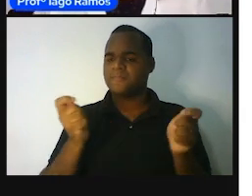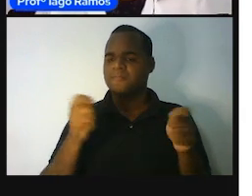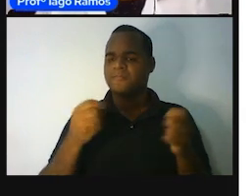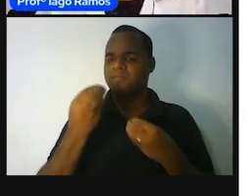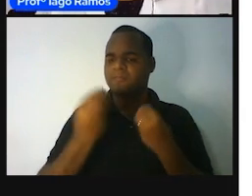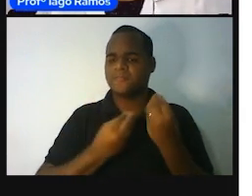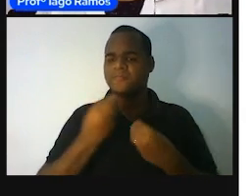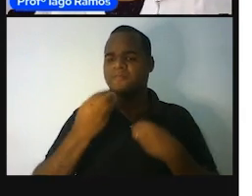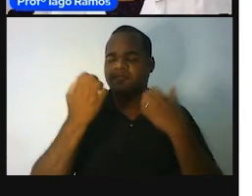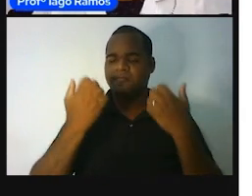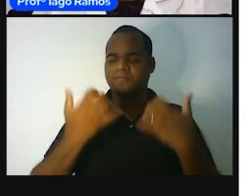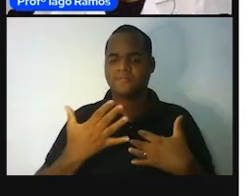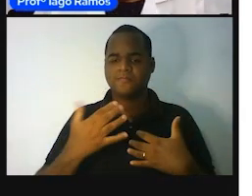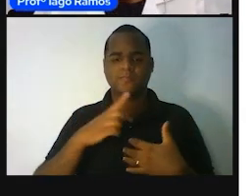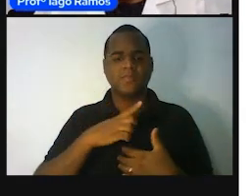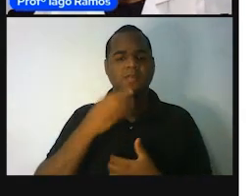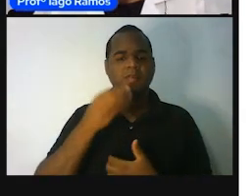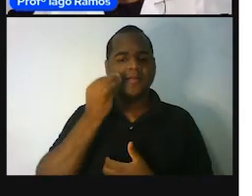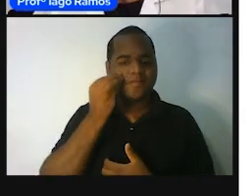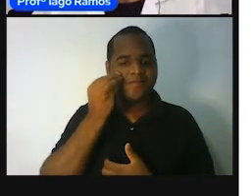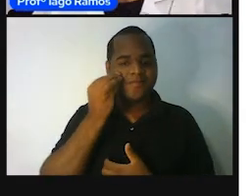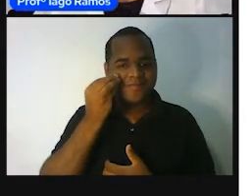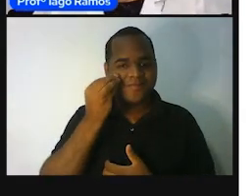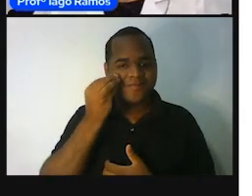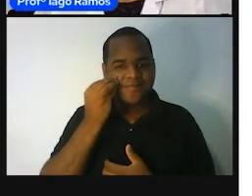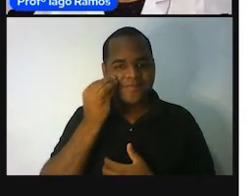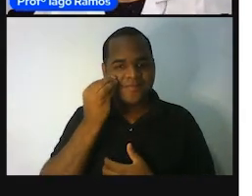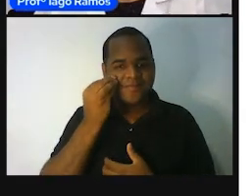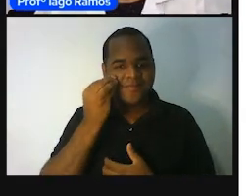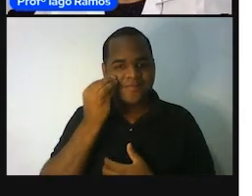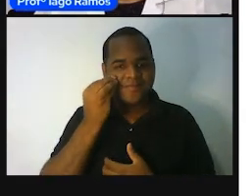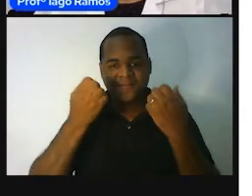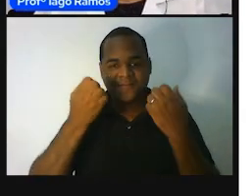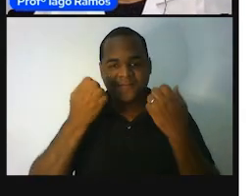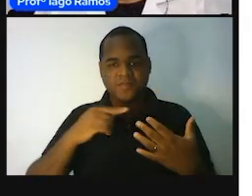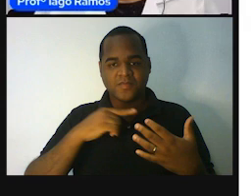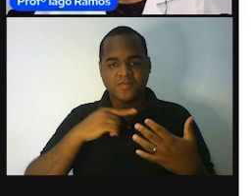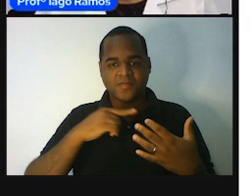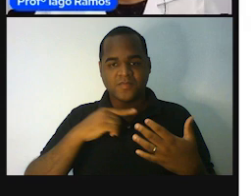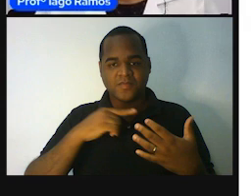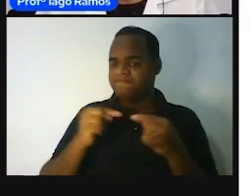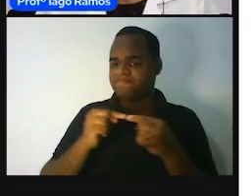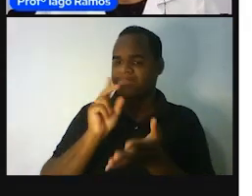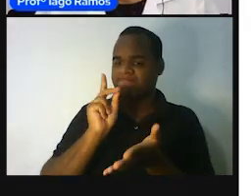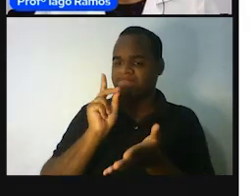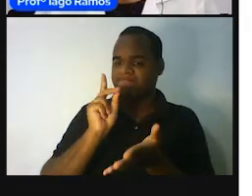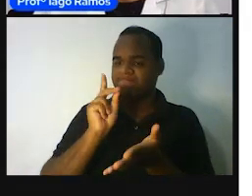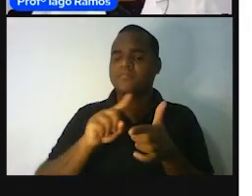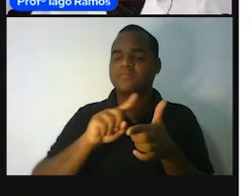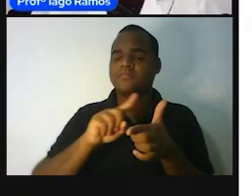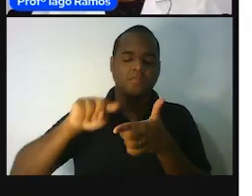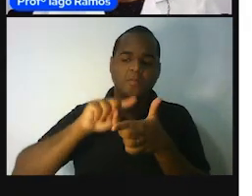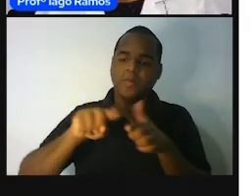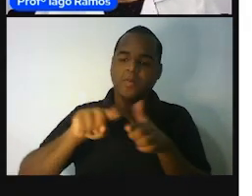você tem que alimentar isso? Para você entender de uma forma muito real qual é a extravabilidade.